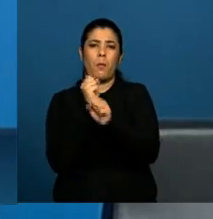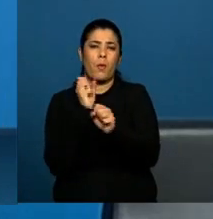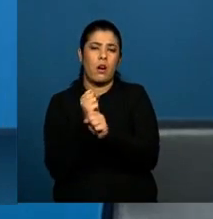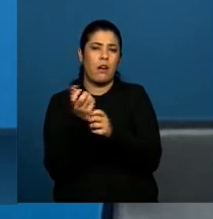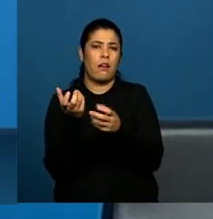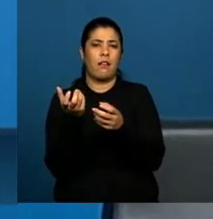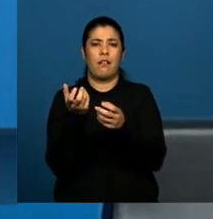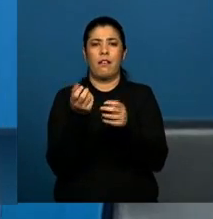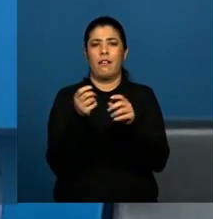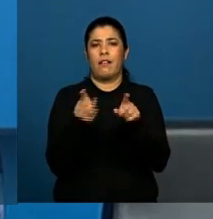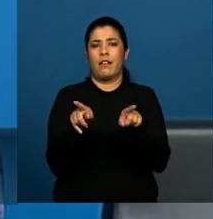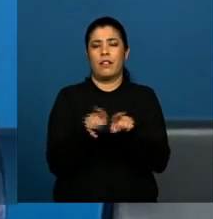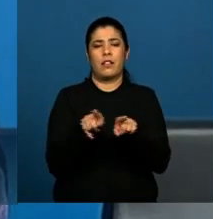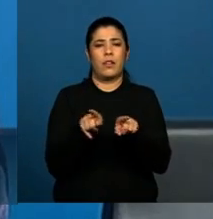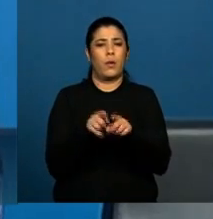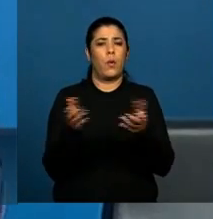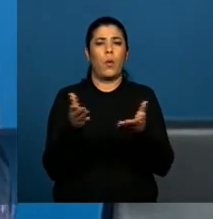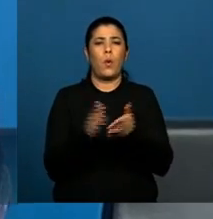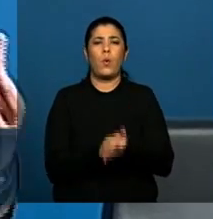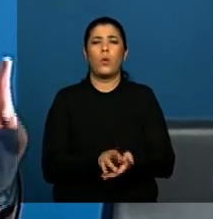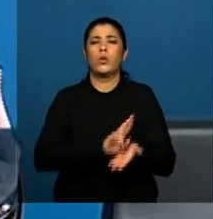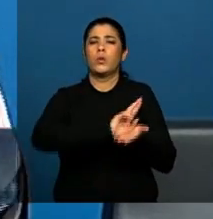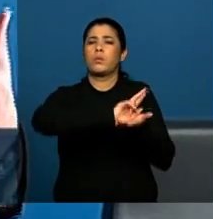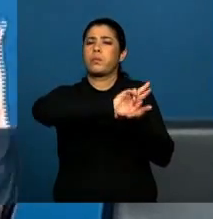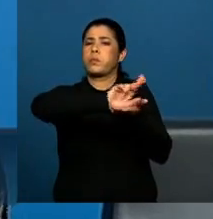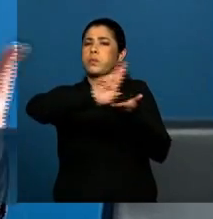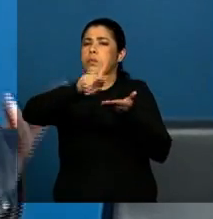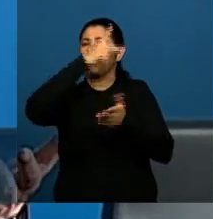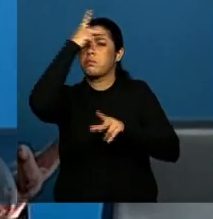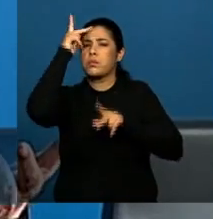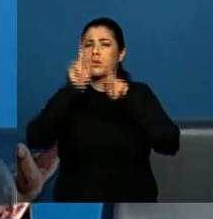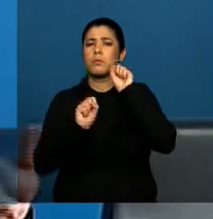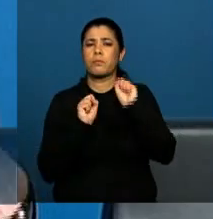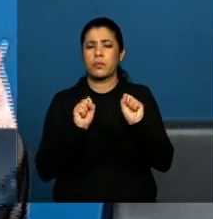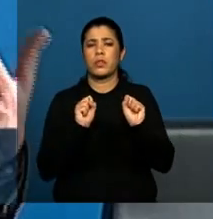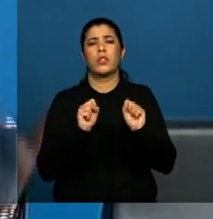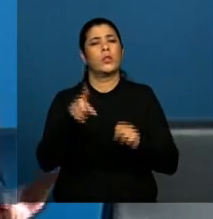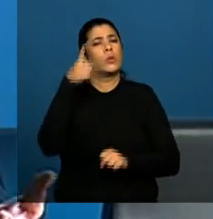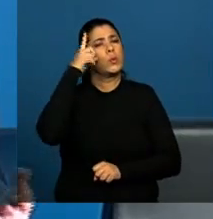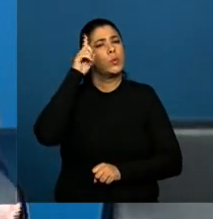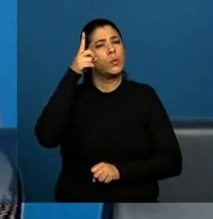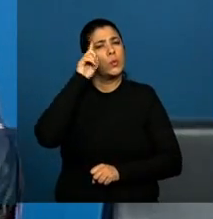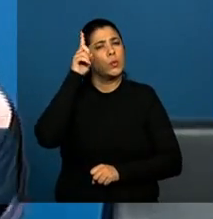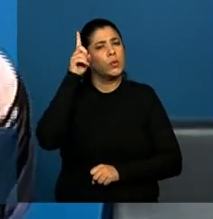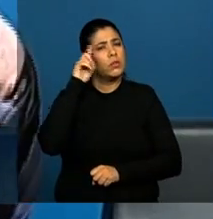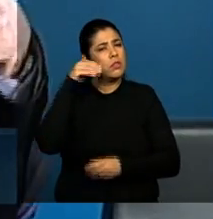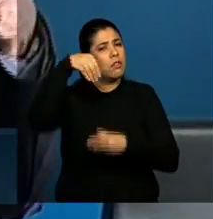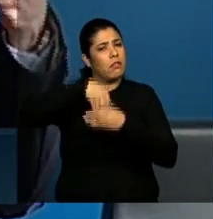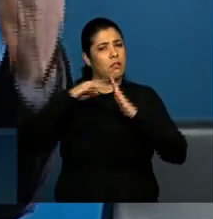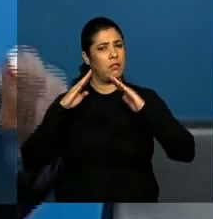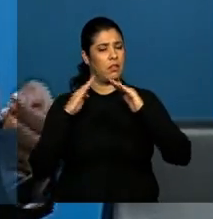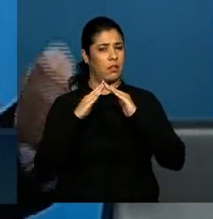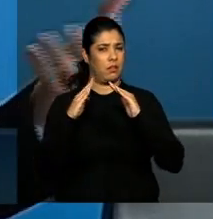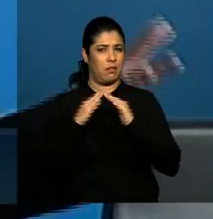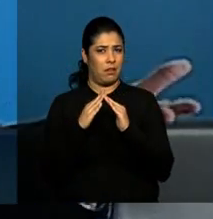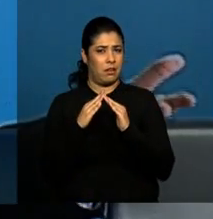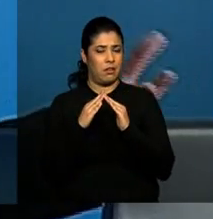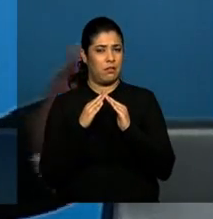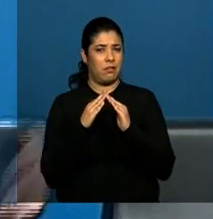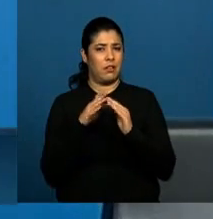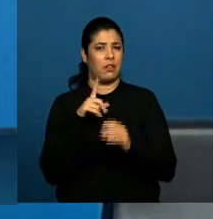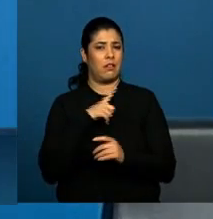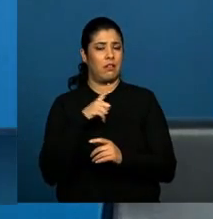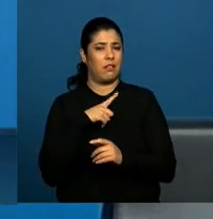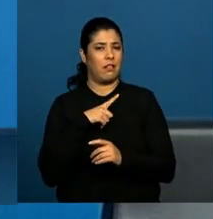quando hoje milhões de cidadãos podem diariamente, sem sair de casa, apenas com o seu